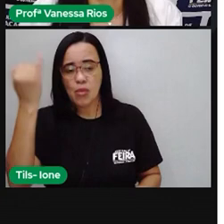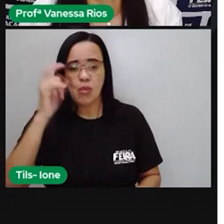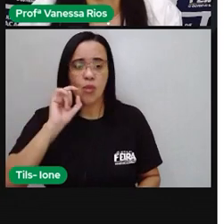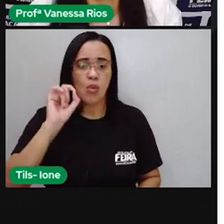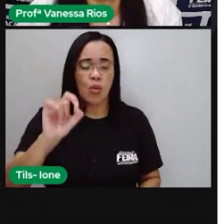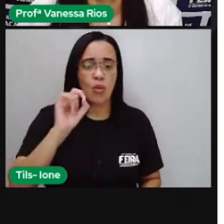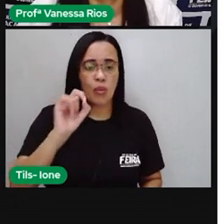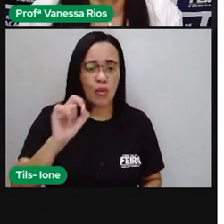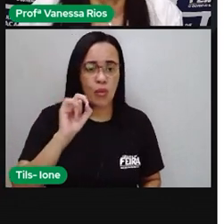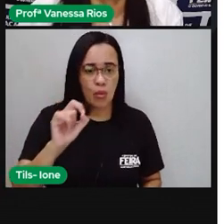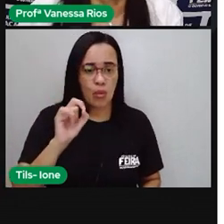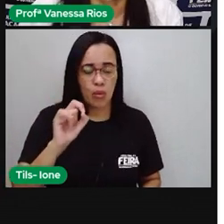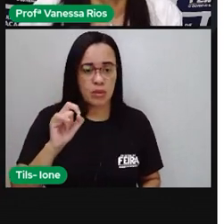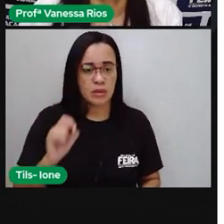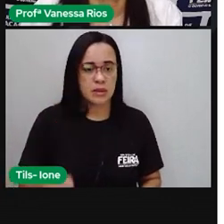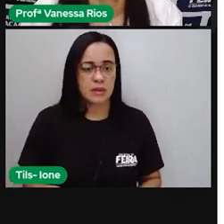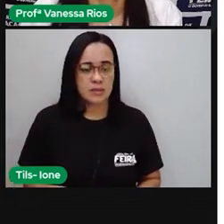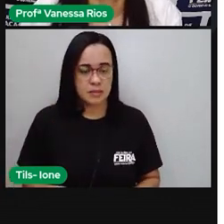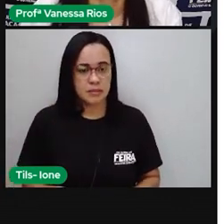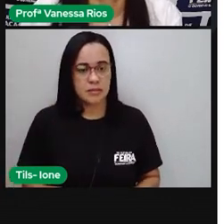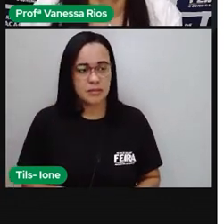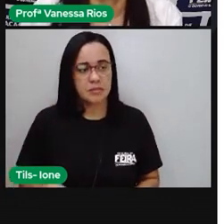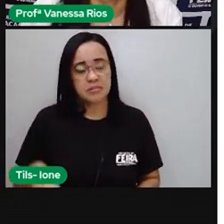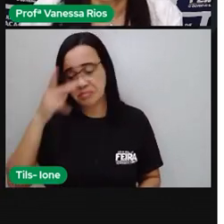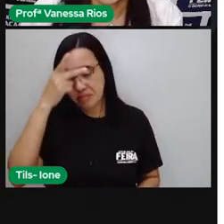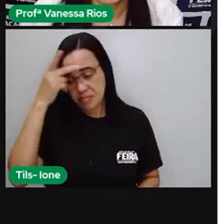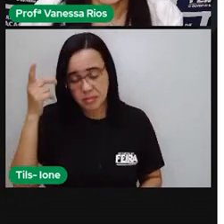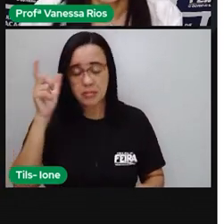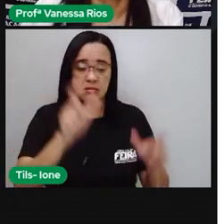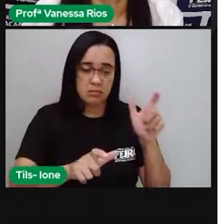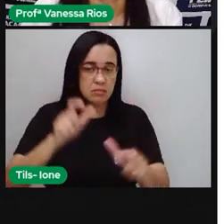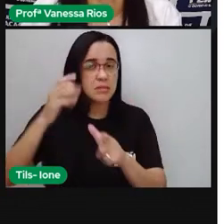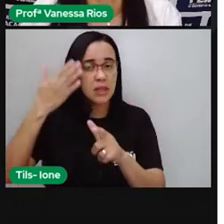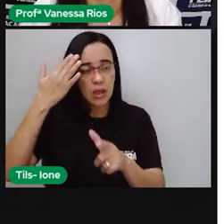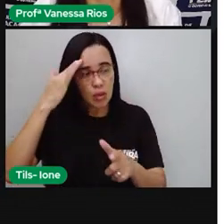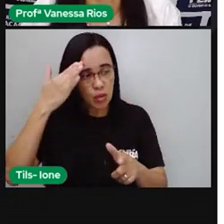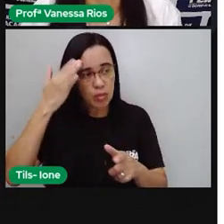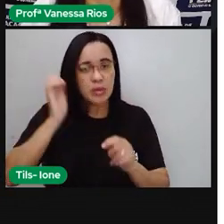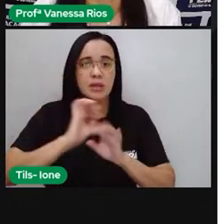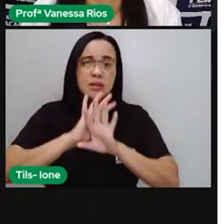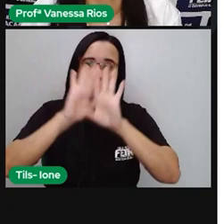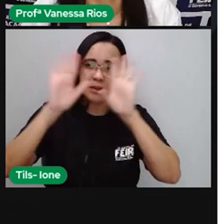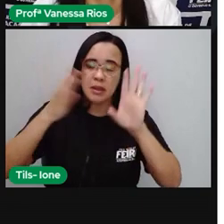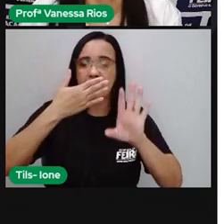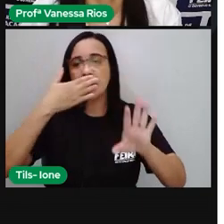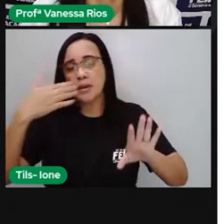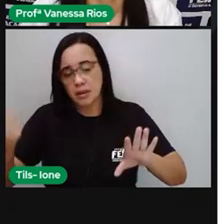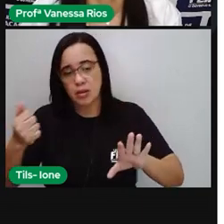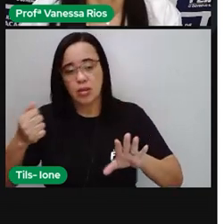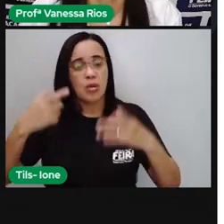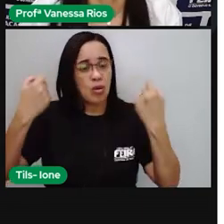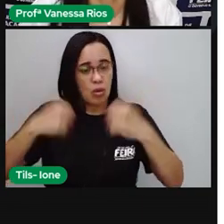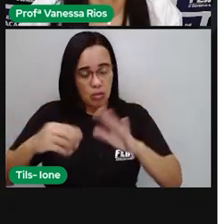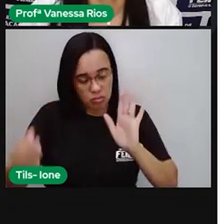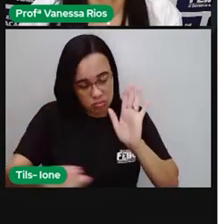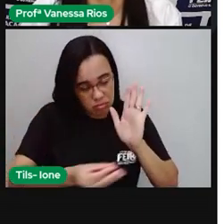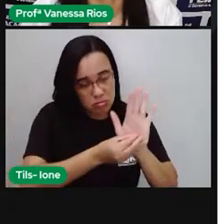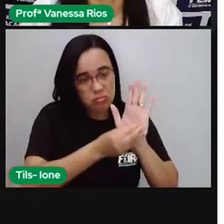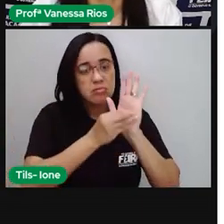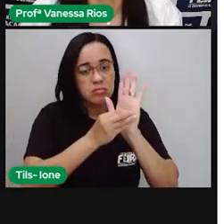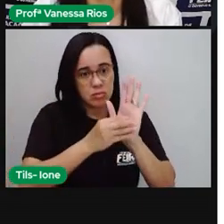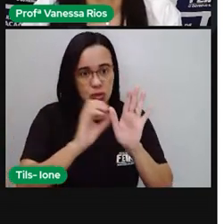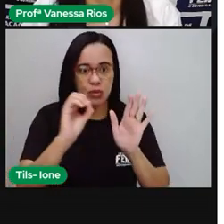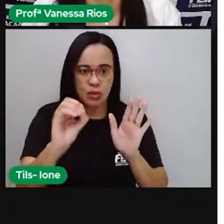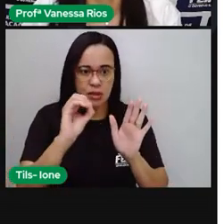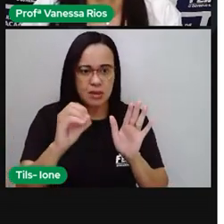em certas, para algumas pessoas, né, ter um entendimento melhor de que esse 0 apareça. Então, de repente aí como a prova falou,